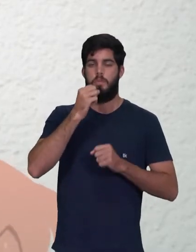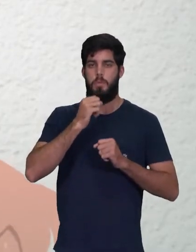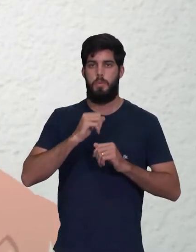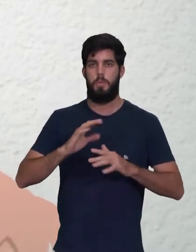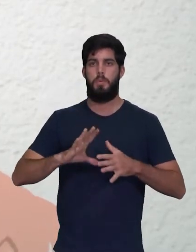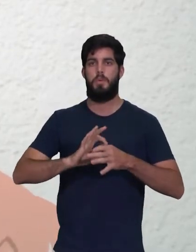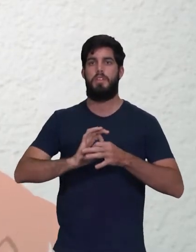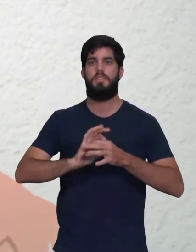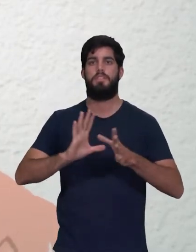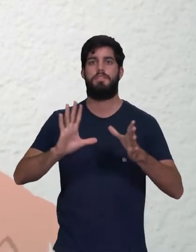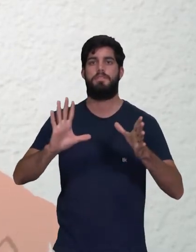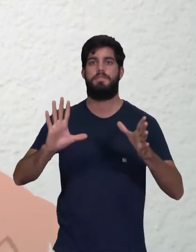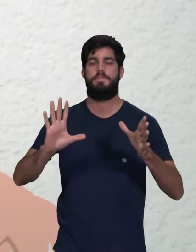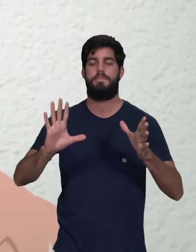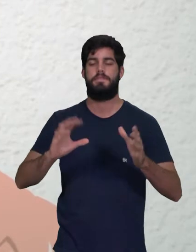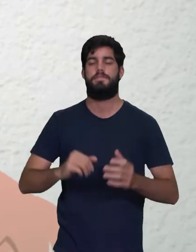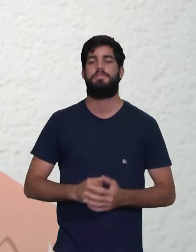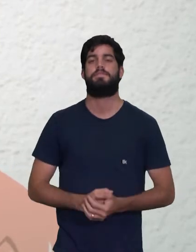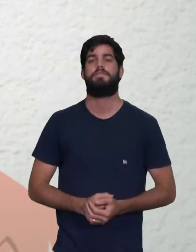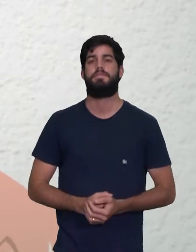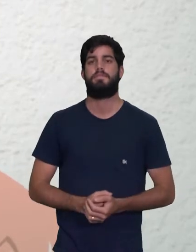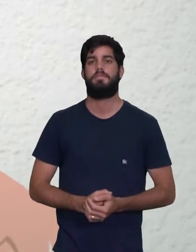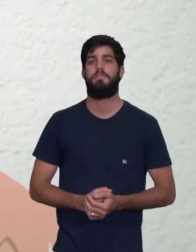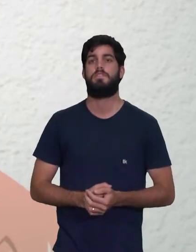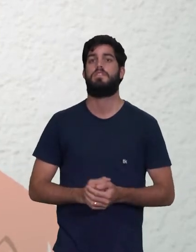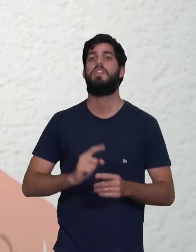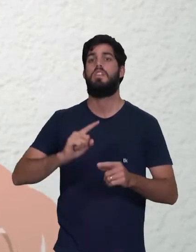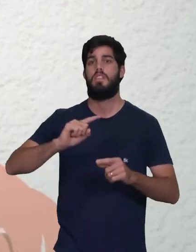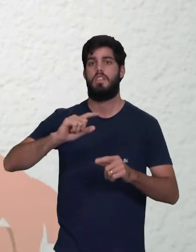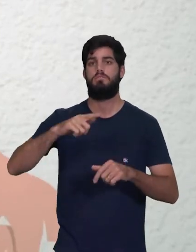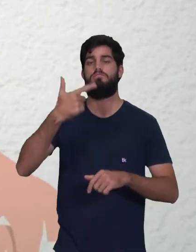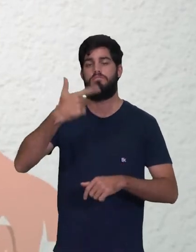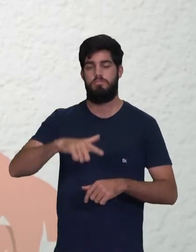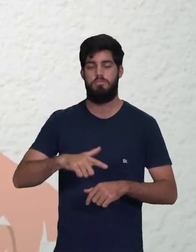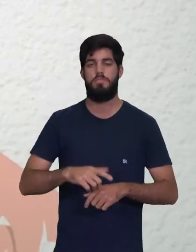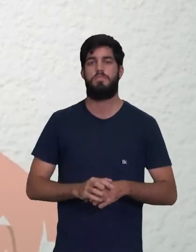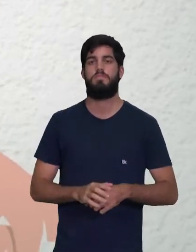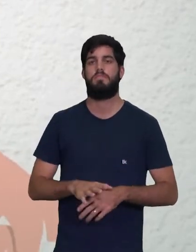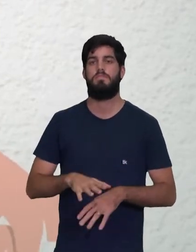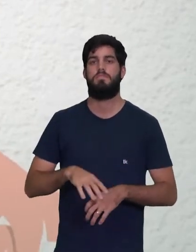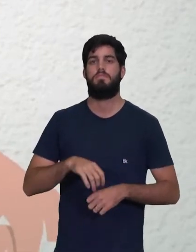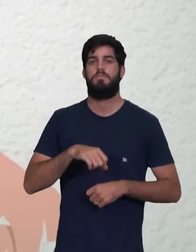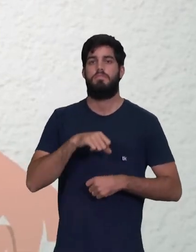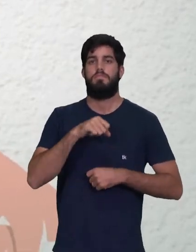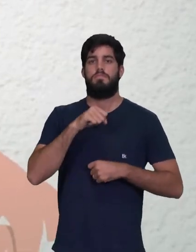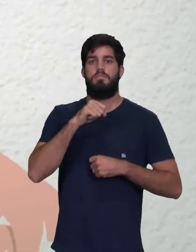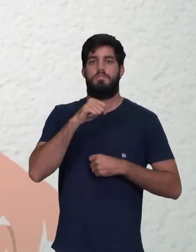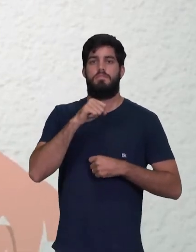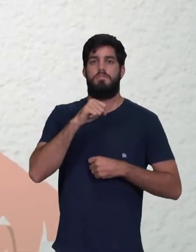E solte. Faça mais uma vez.